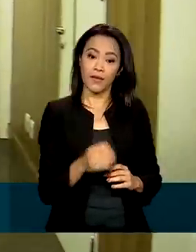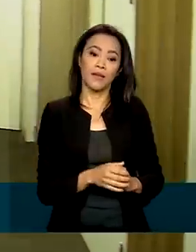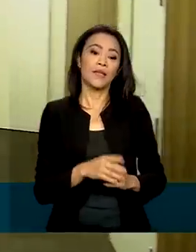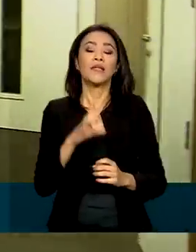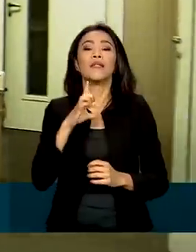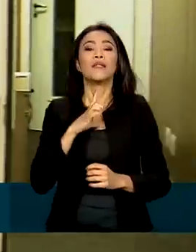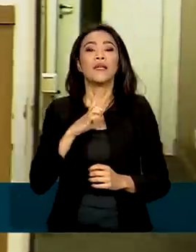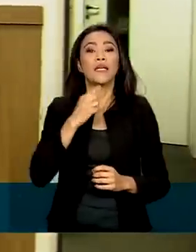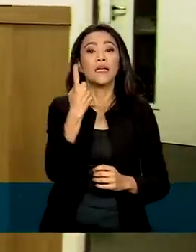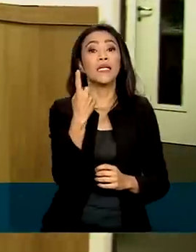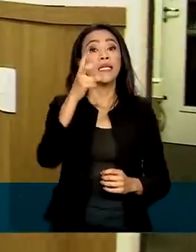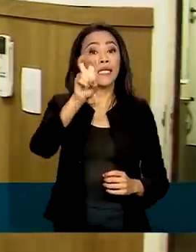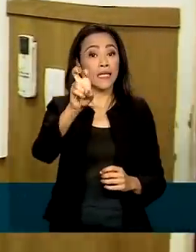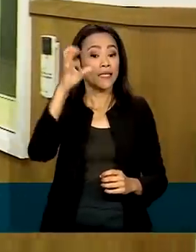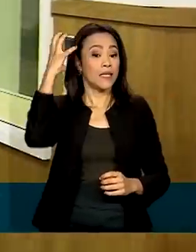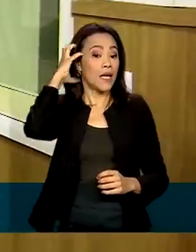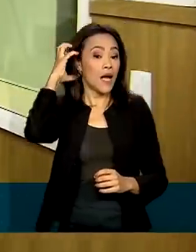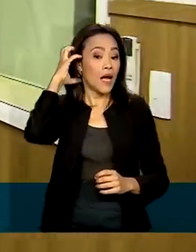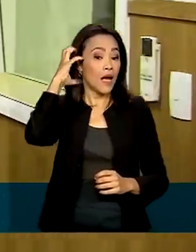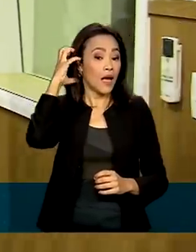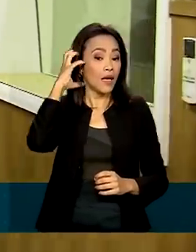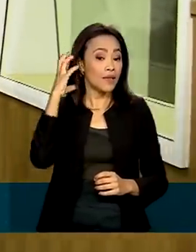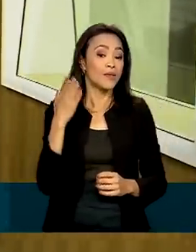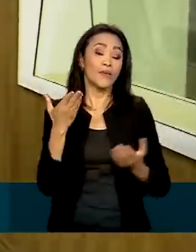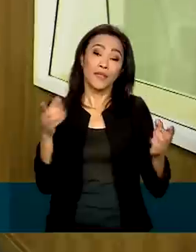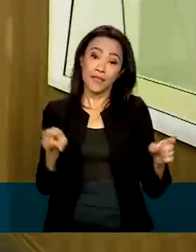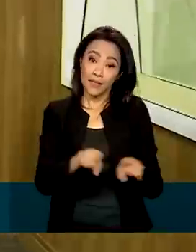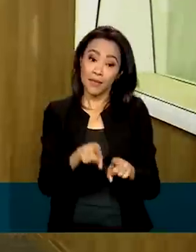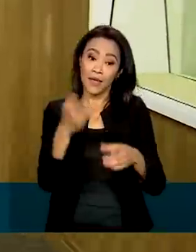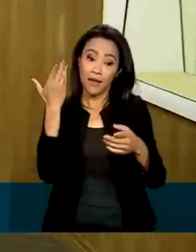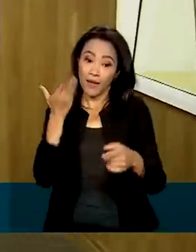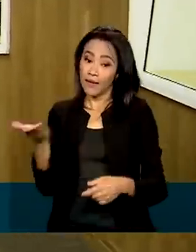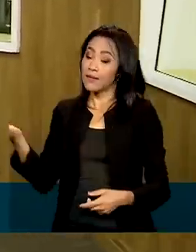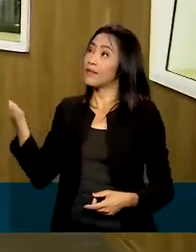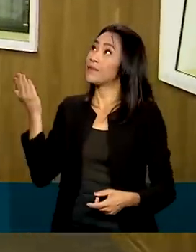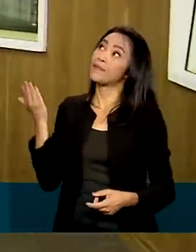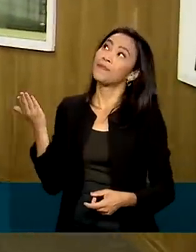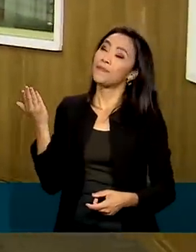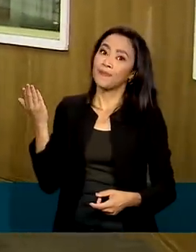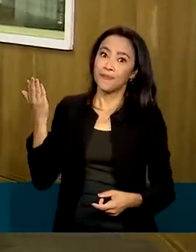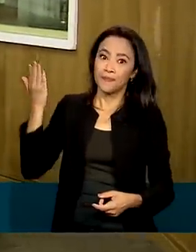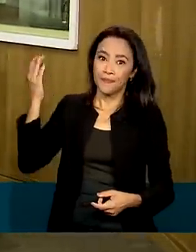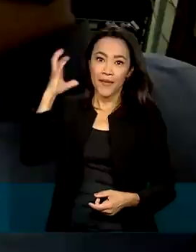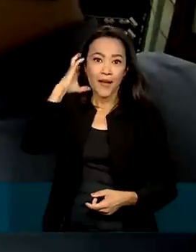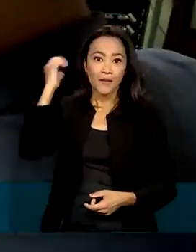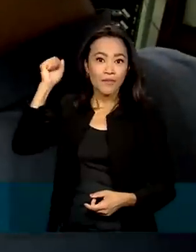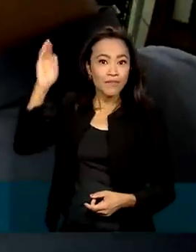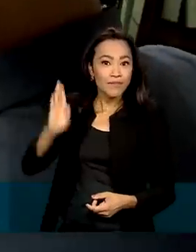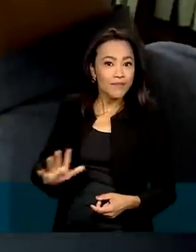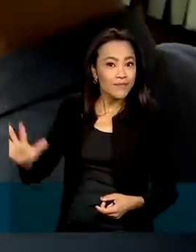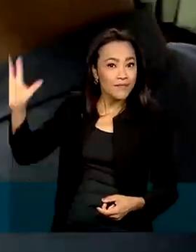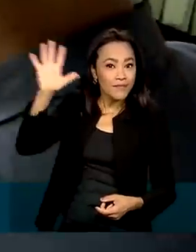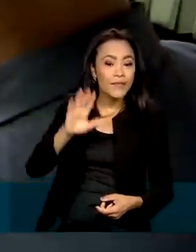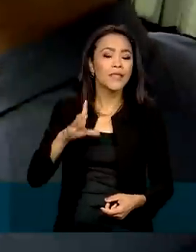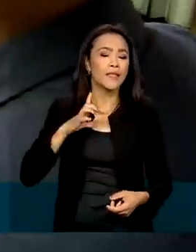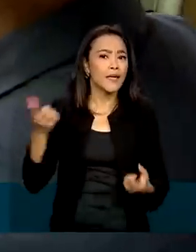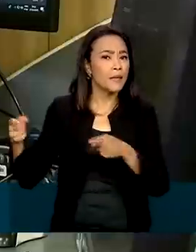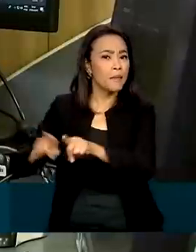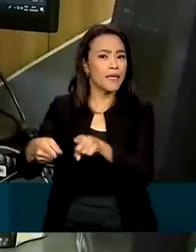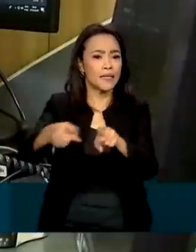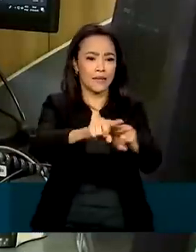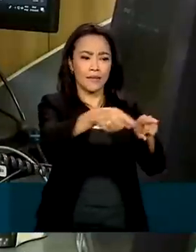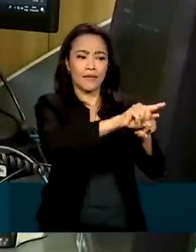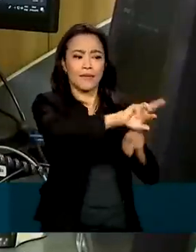mantém 15 rádios, entre elas, a Nacional da Amazônia, além de parcerias com outras empresas